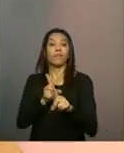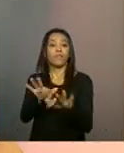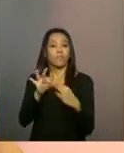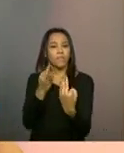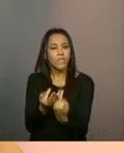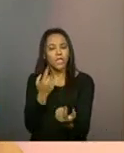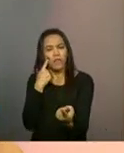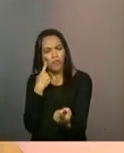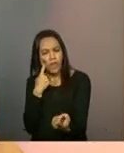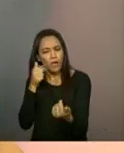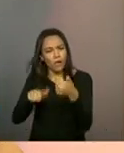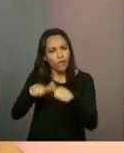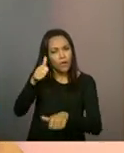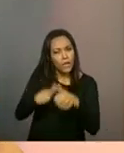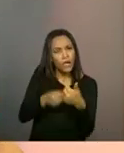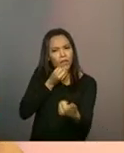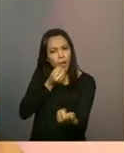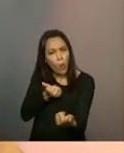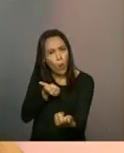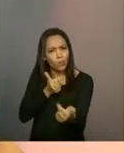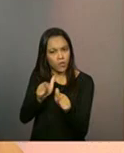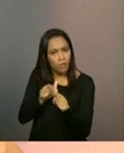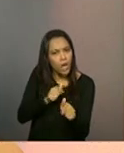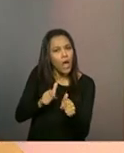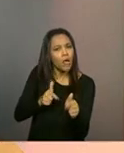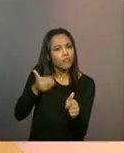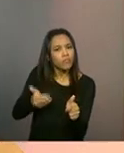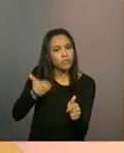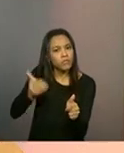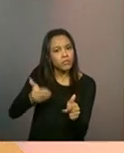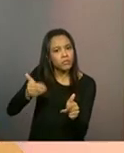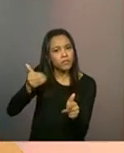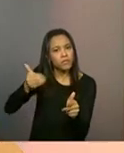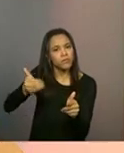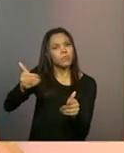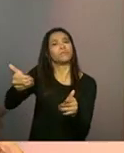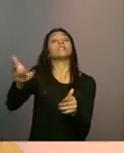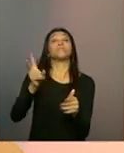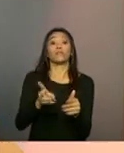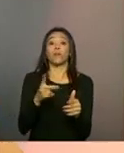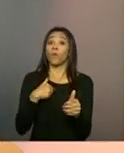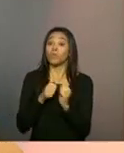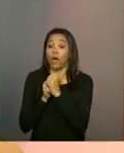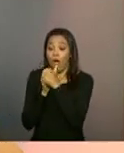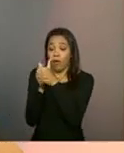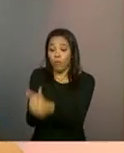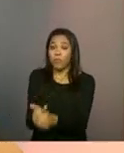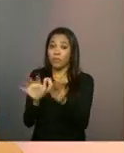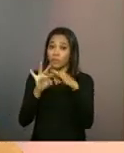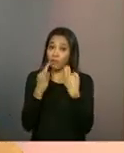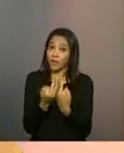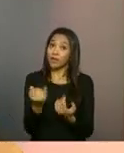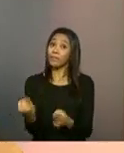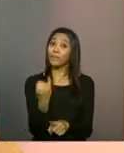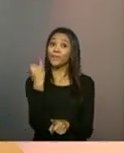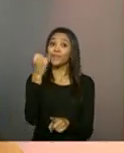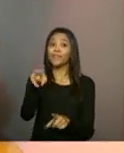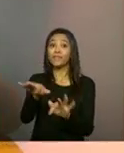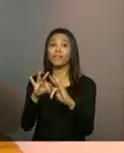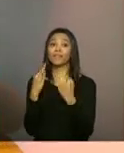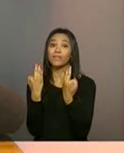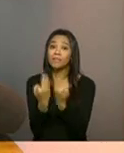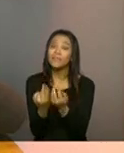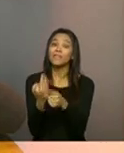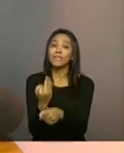trabalho tá indo naquele rumo mesmo, tá indo no rumo certo. Quando é feito o acompanhamento familiar, é muito interessante também que a família seja atendida